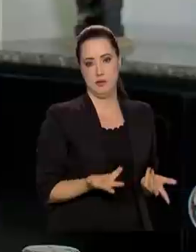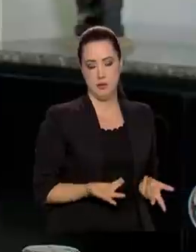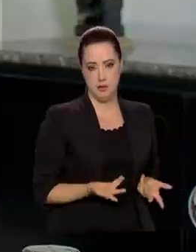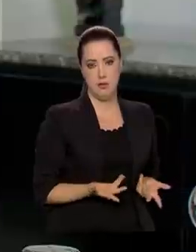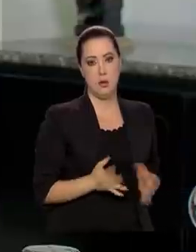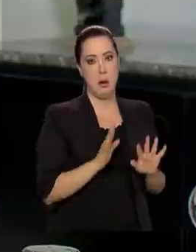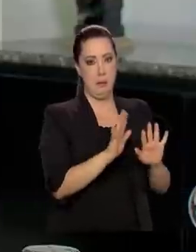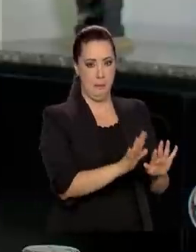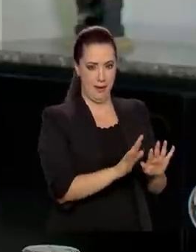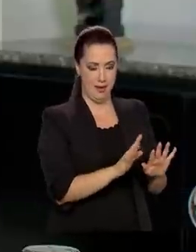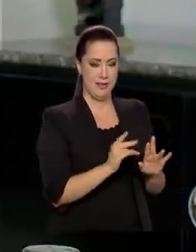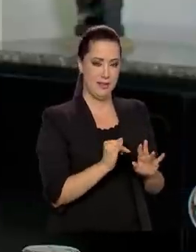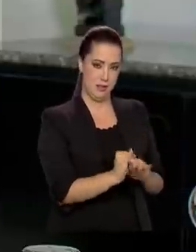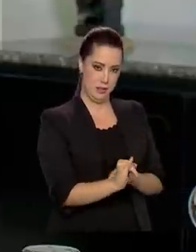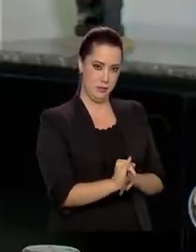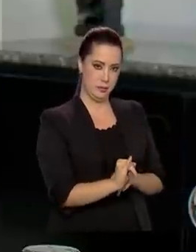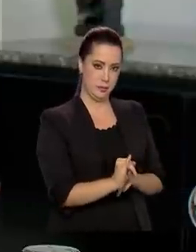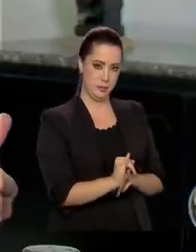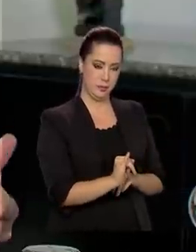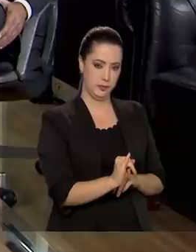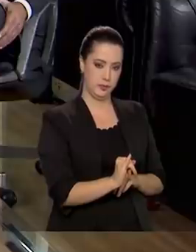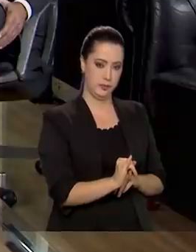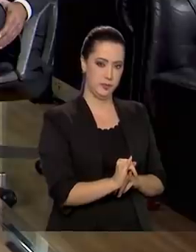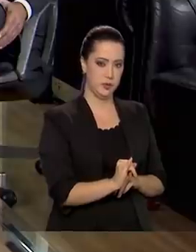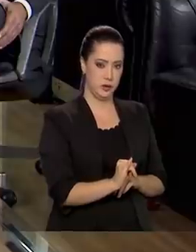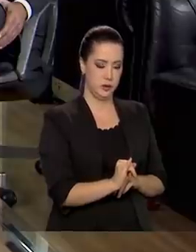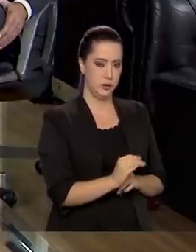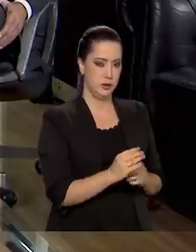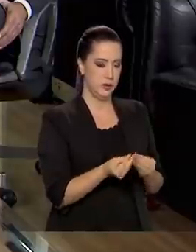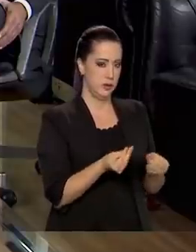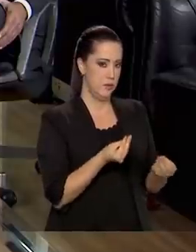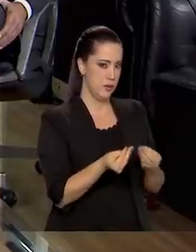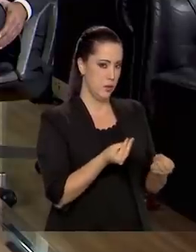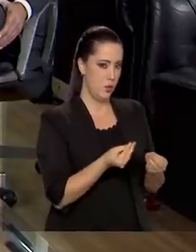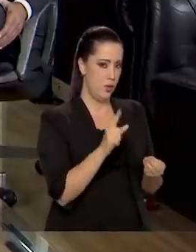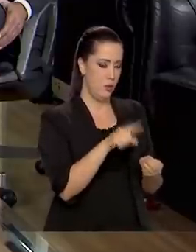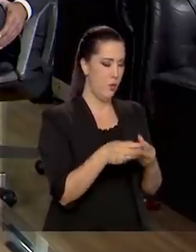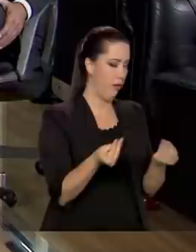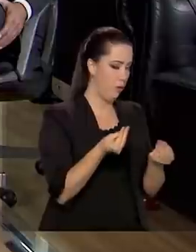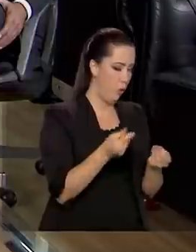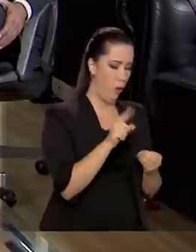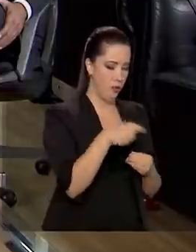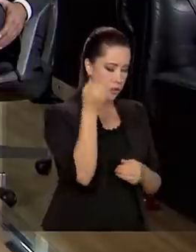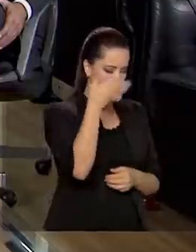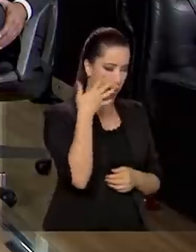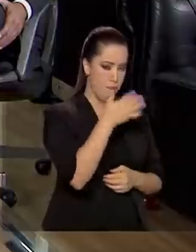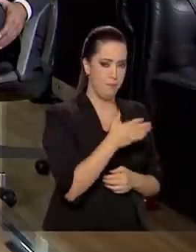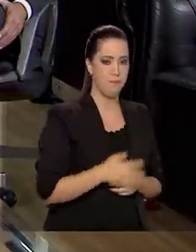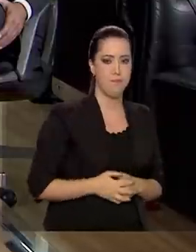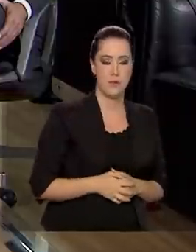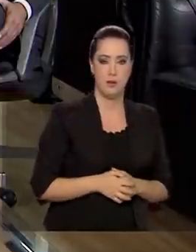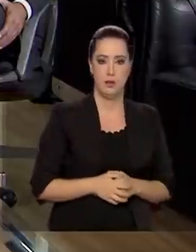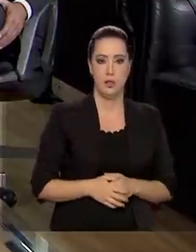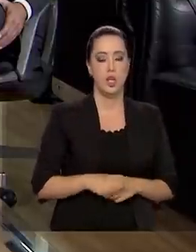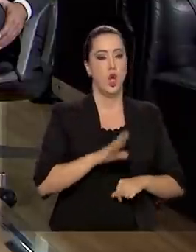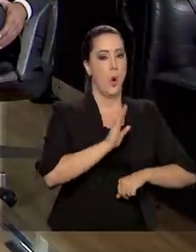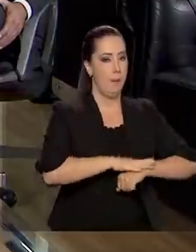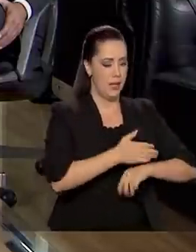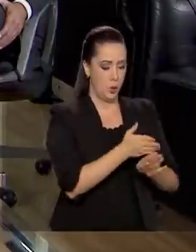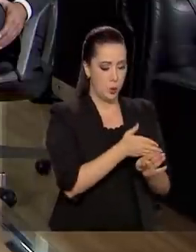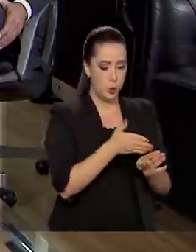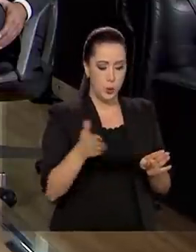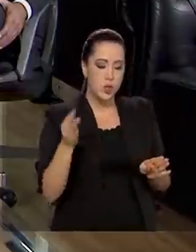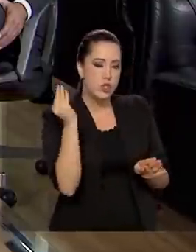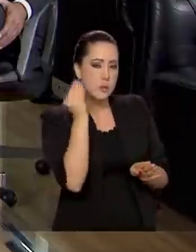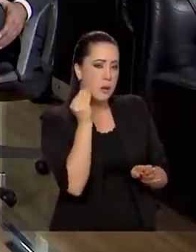Mas como funciona? Durante as fases de testes, mesmo sem